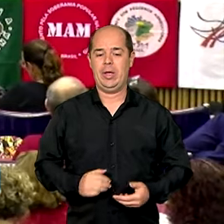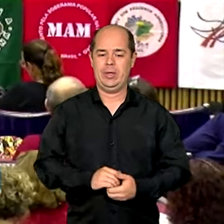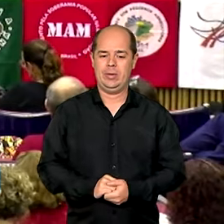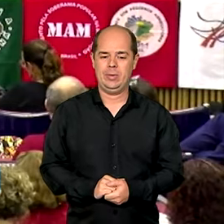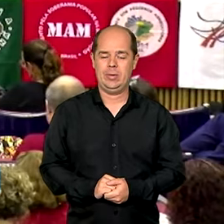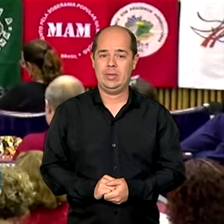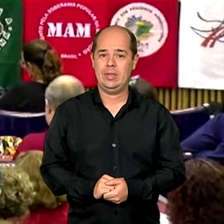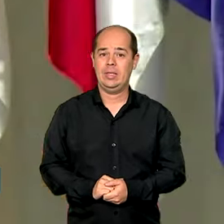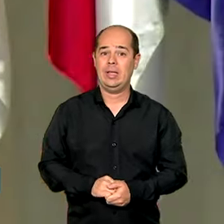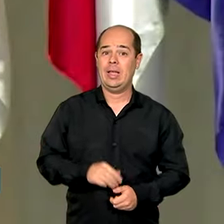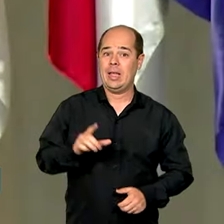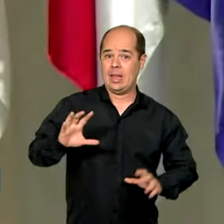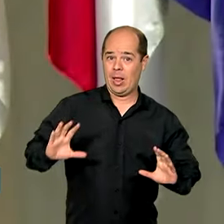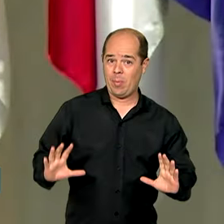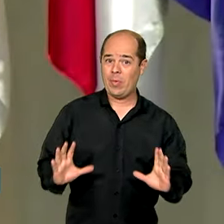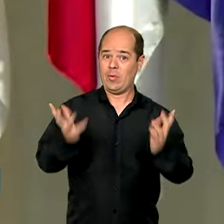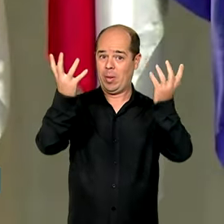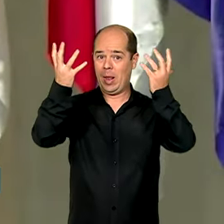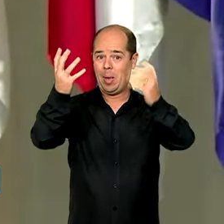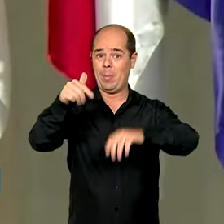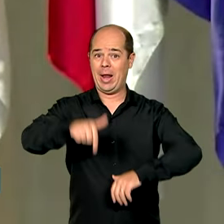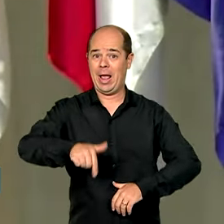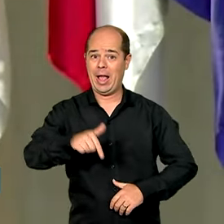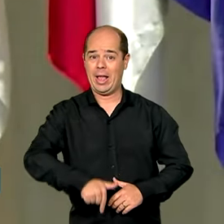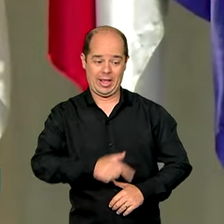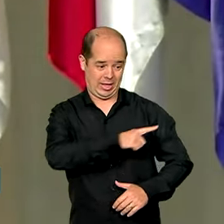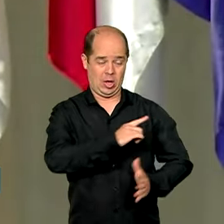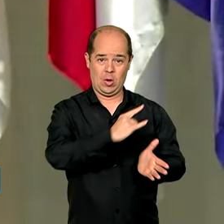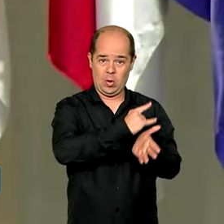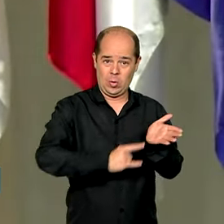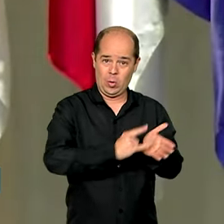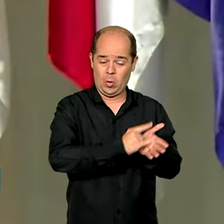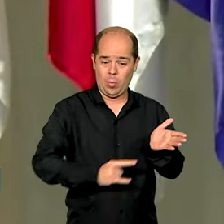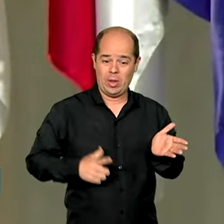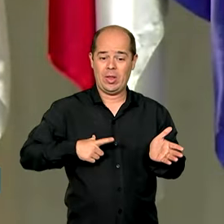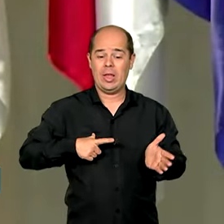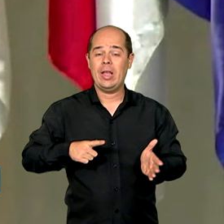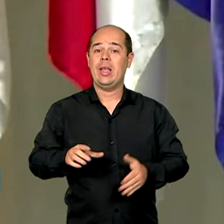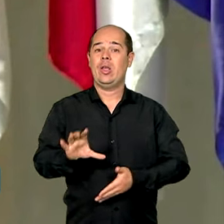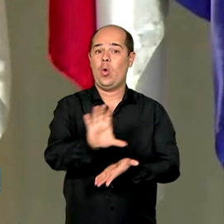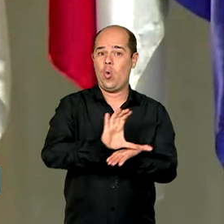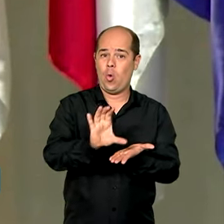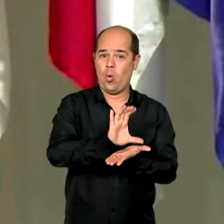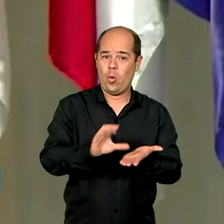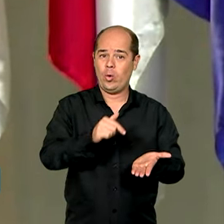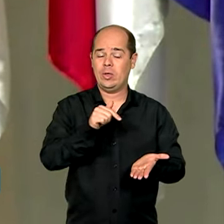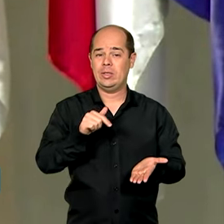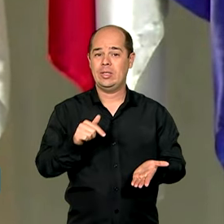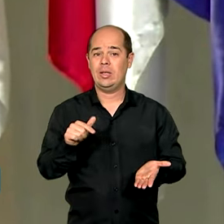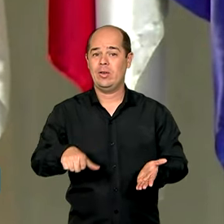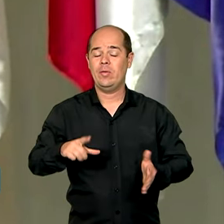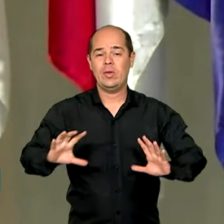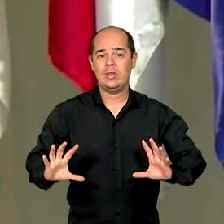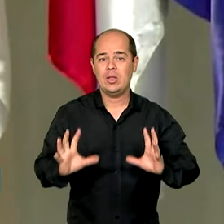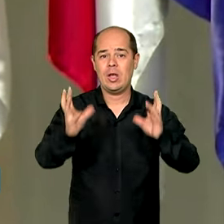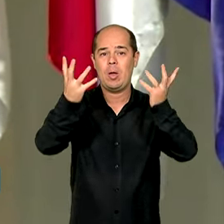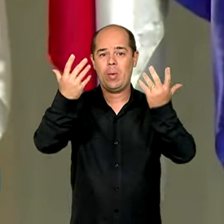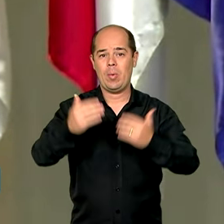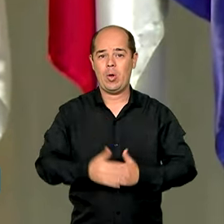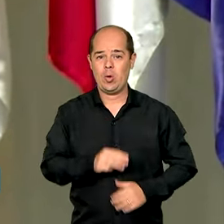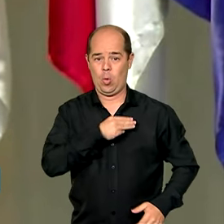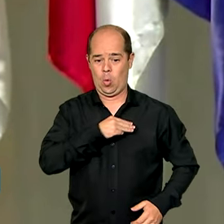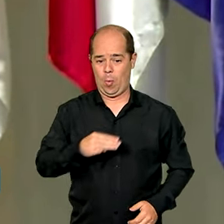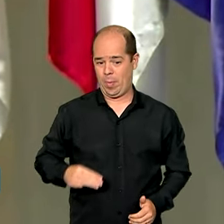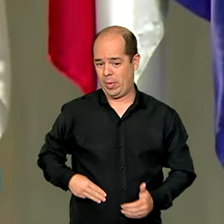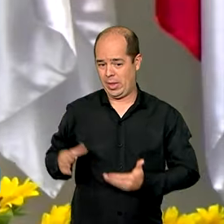legal para a humanidade, o Conselho Nacional dos Direitos Humanos realizou uma cerimônia em Brasília com a participação do ministro Silvio Almeida